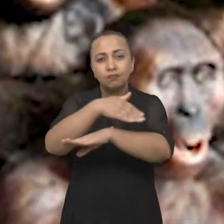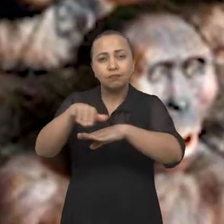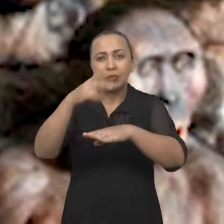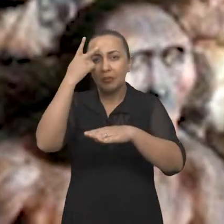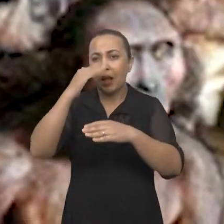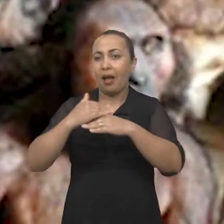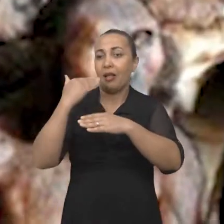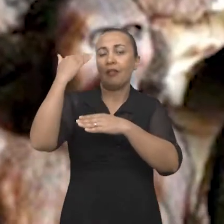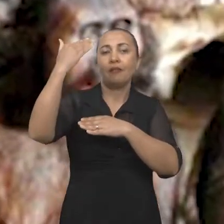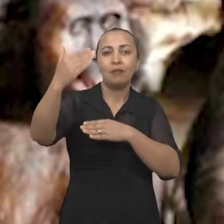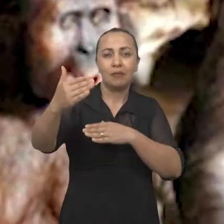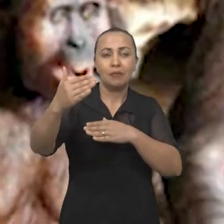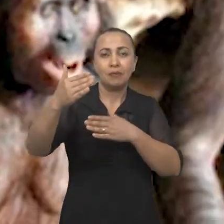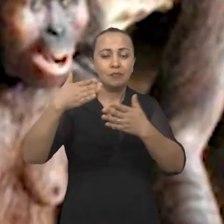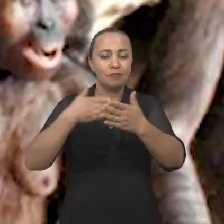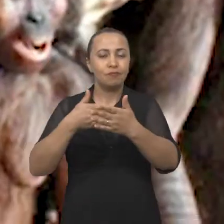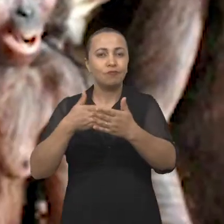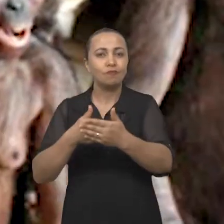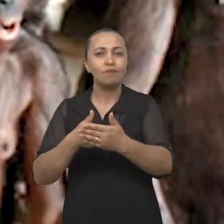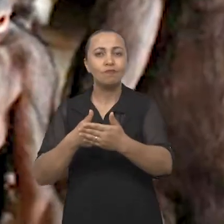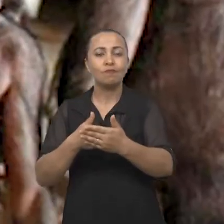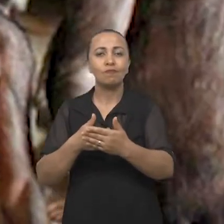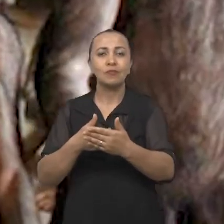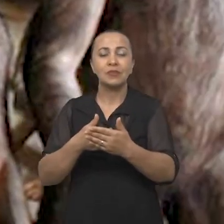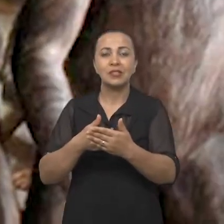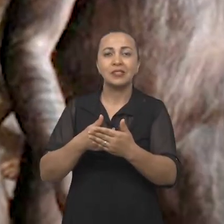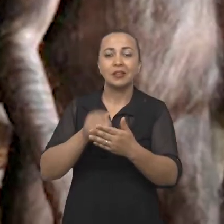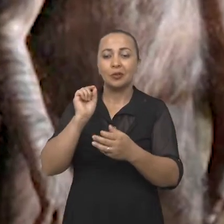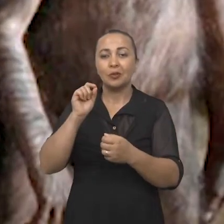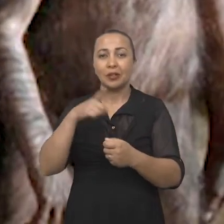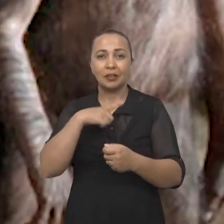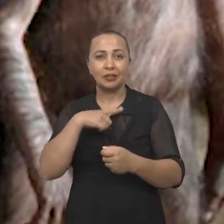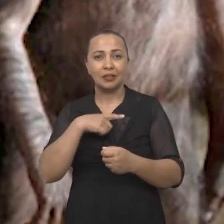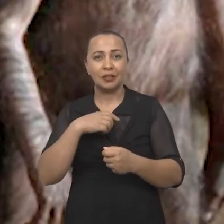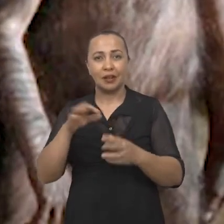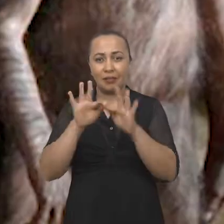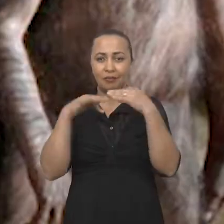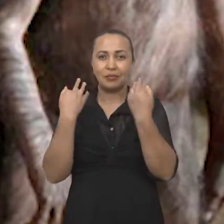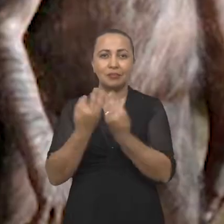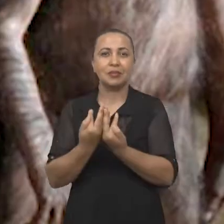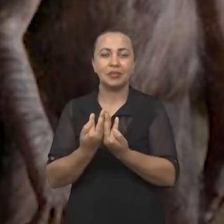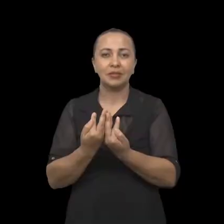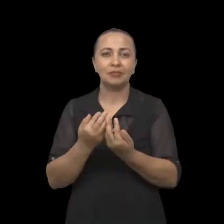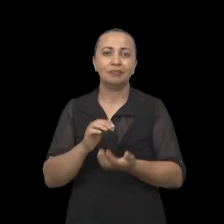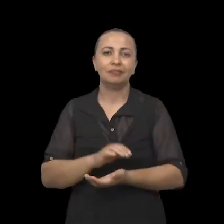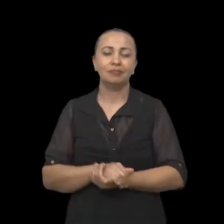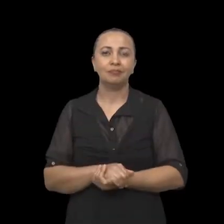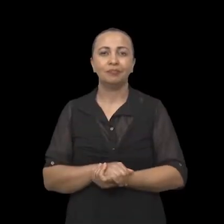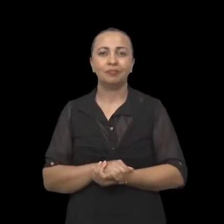uma fronteira um pouco além daquela que seria a sua família nuclear.